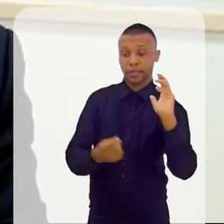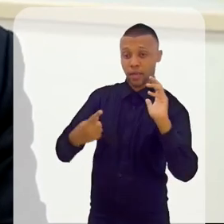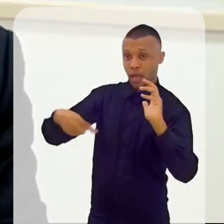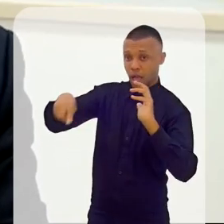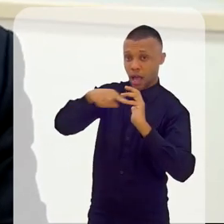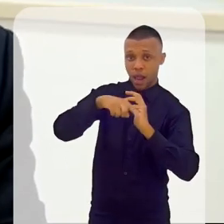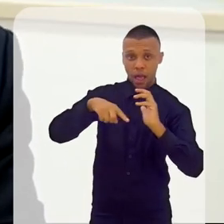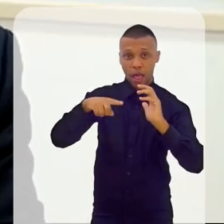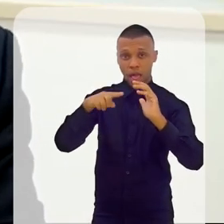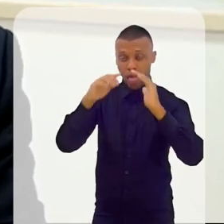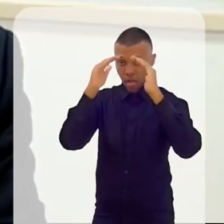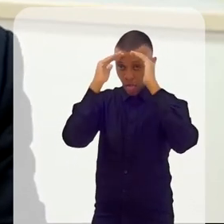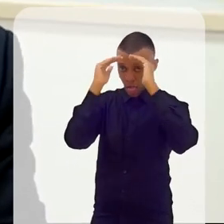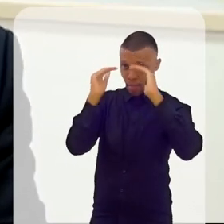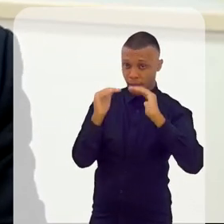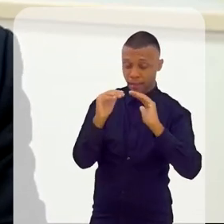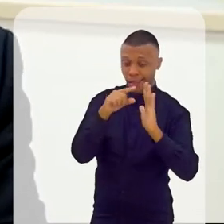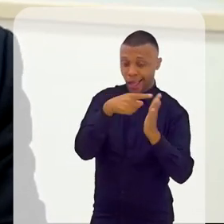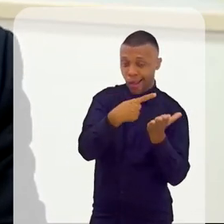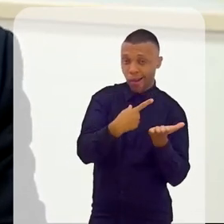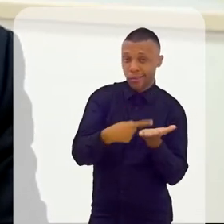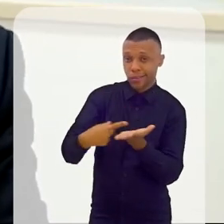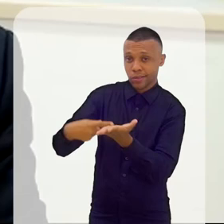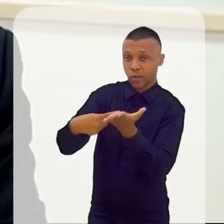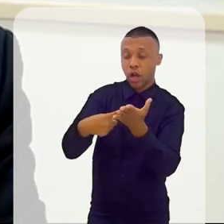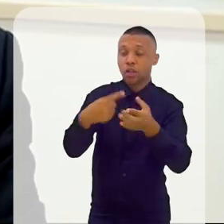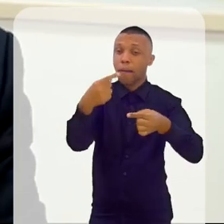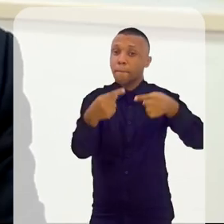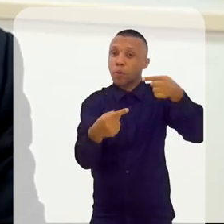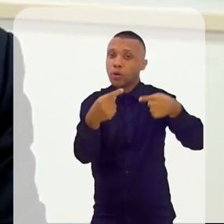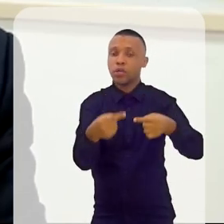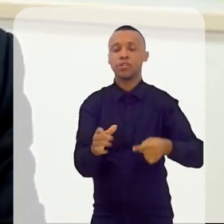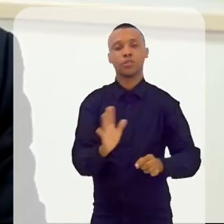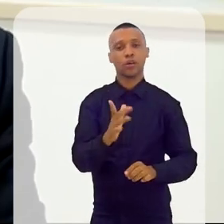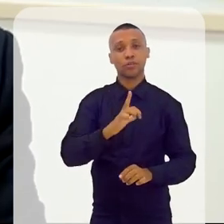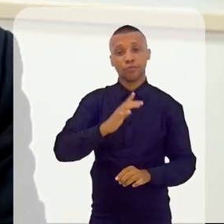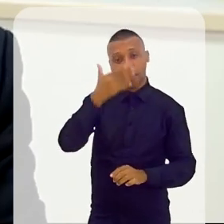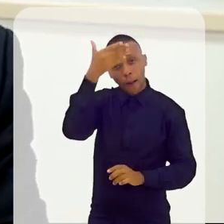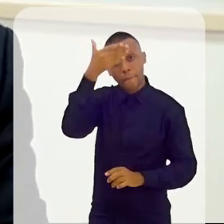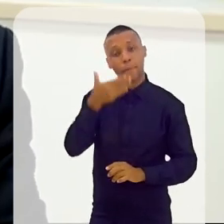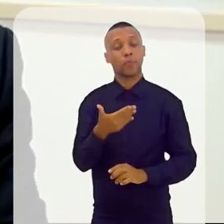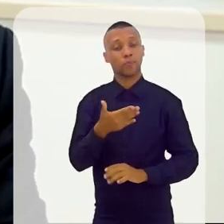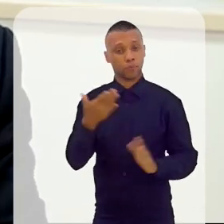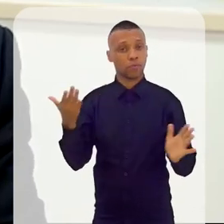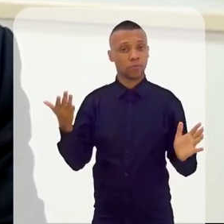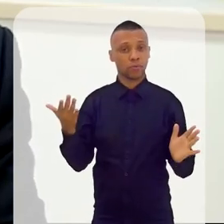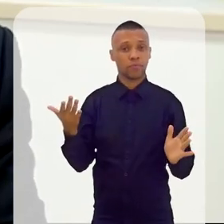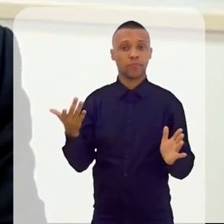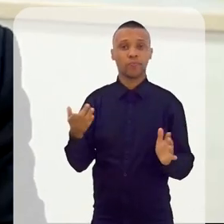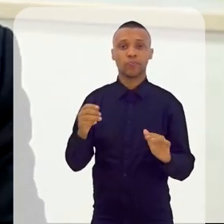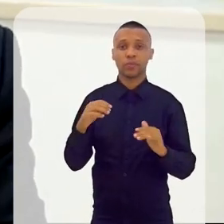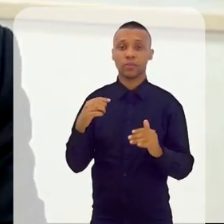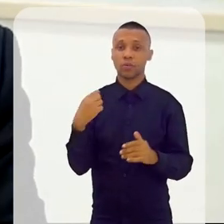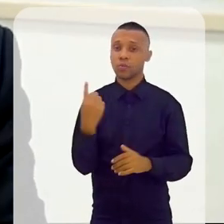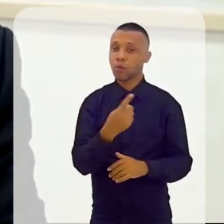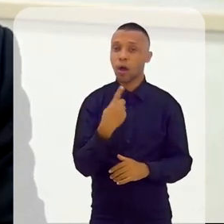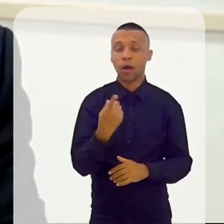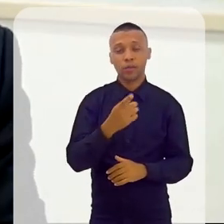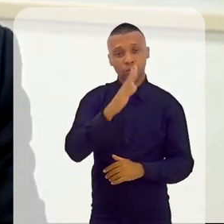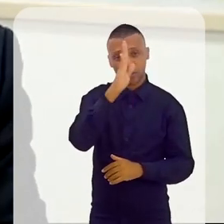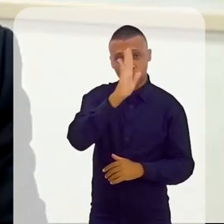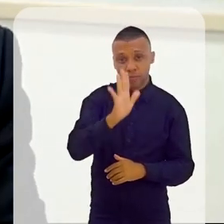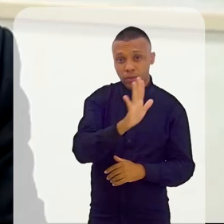limites geopolíticos. Essa foi uma constatação que tive. E aqui nós estamos em